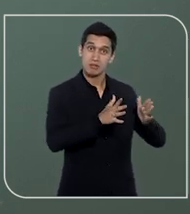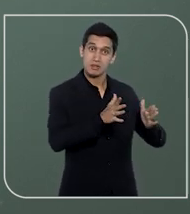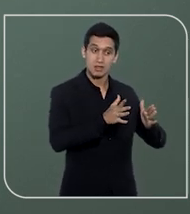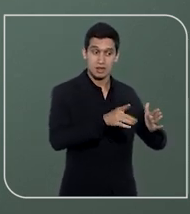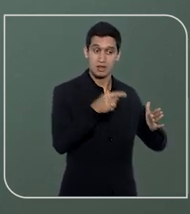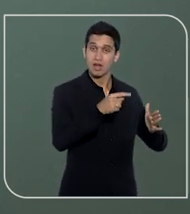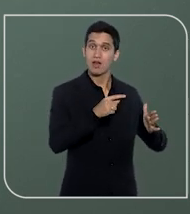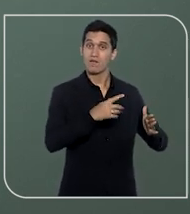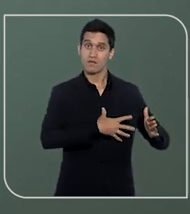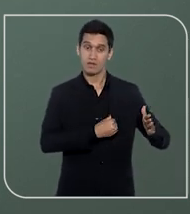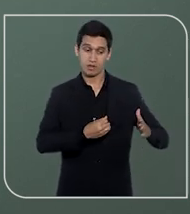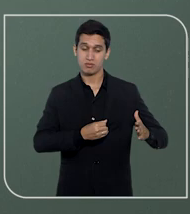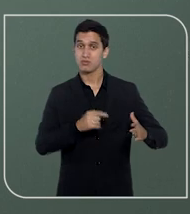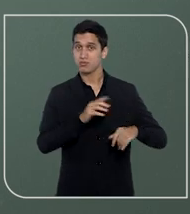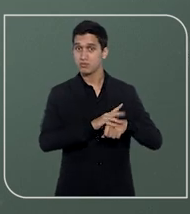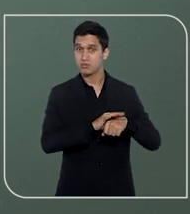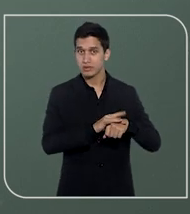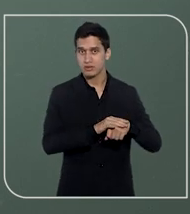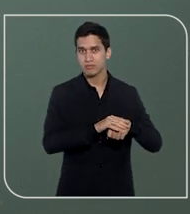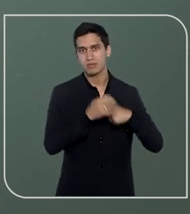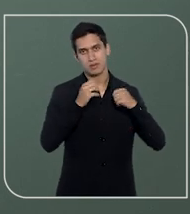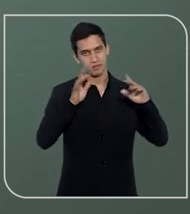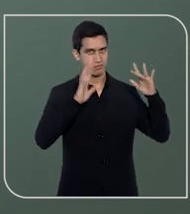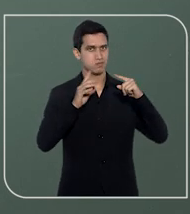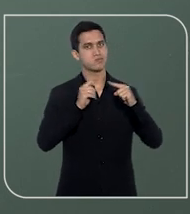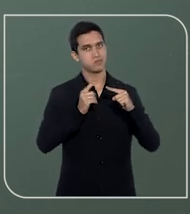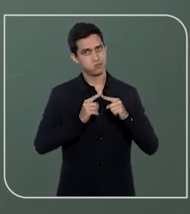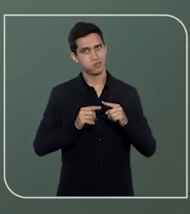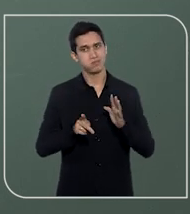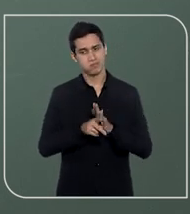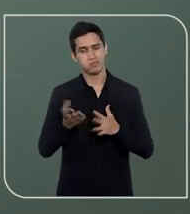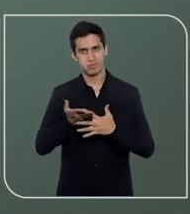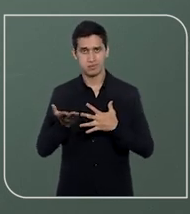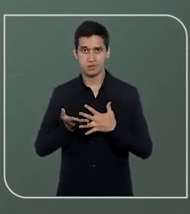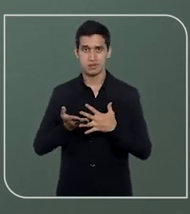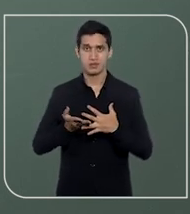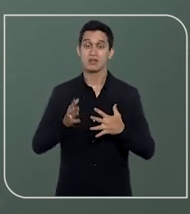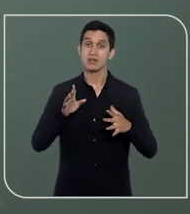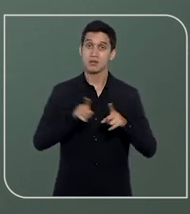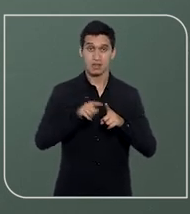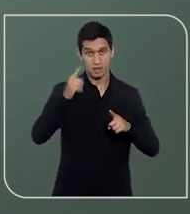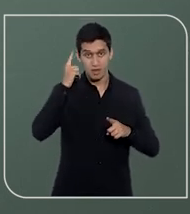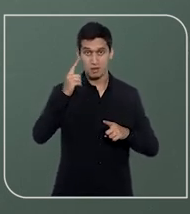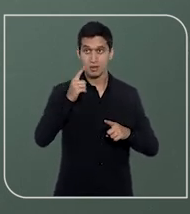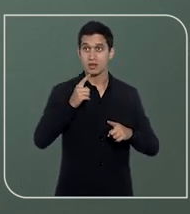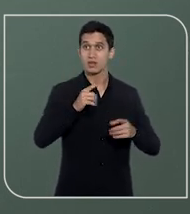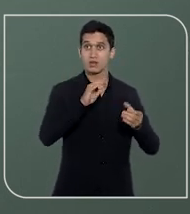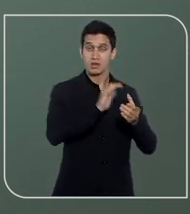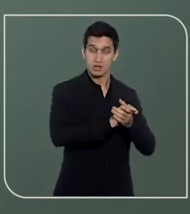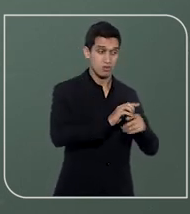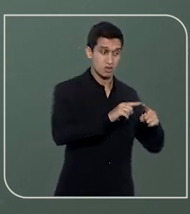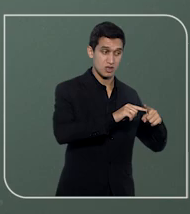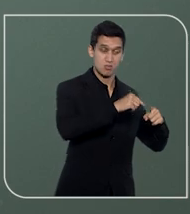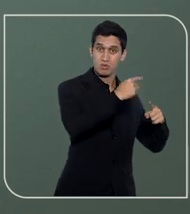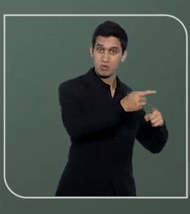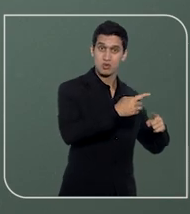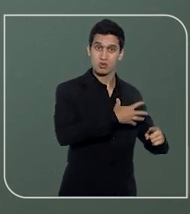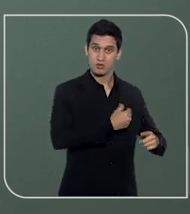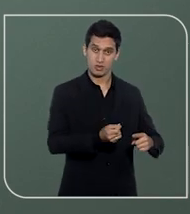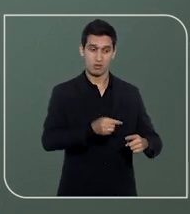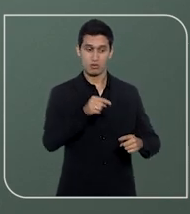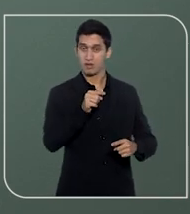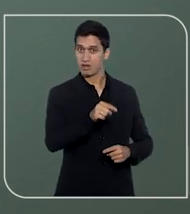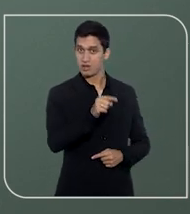filho e ele vai pagar. Porque ele chamava muita atenção o fato de que o casal, depois do falecimento do filho, voltou a pagar as parcelas do ensaio.